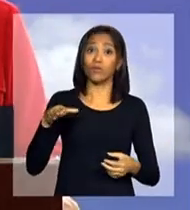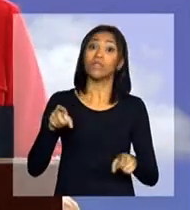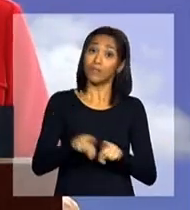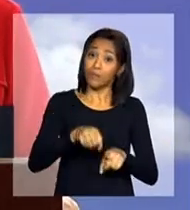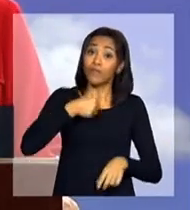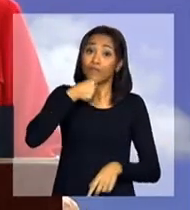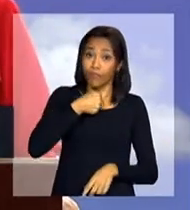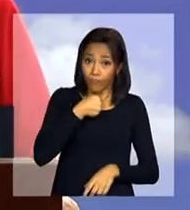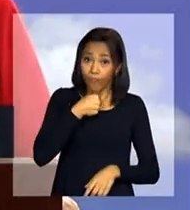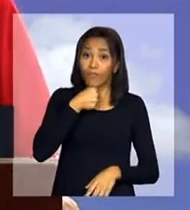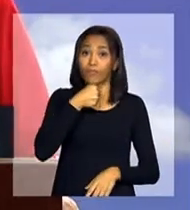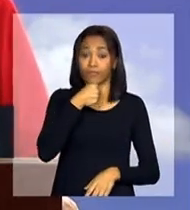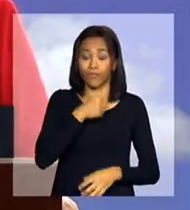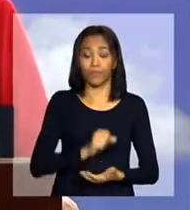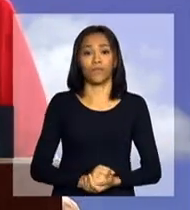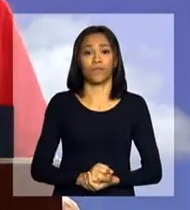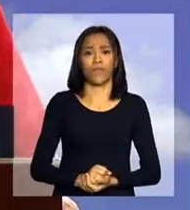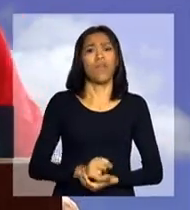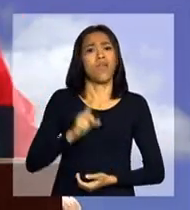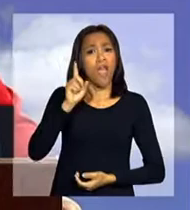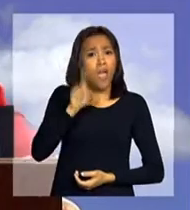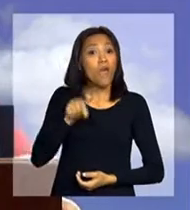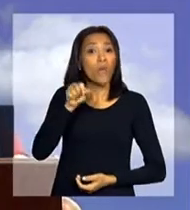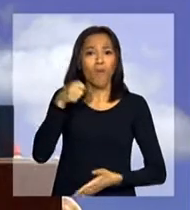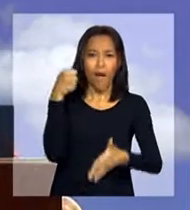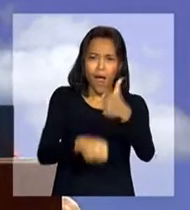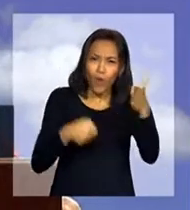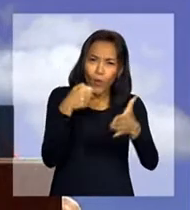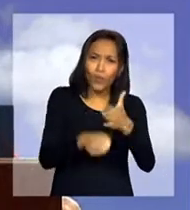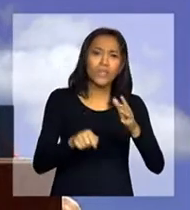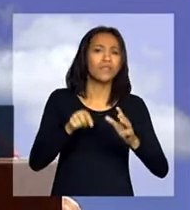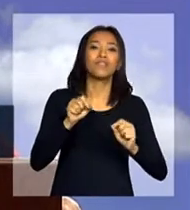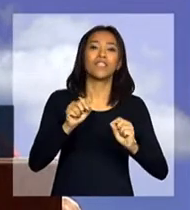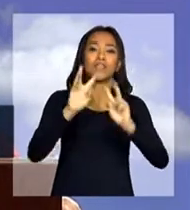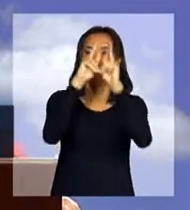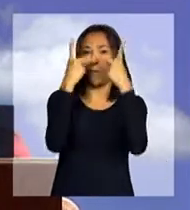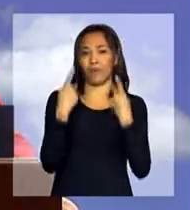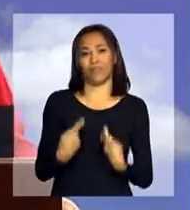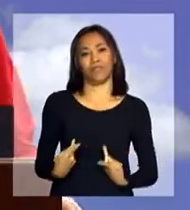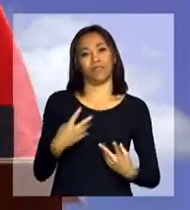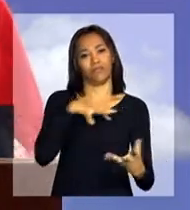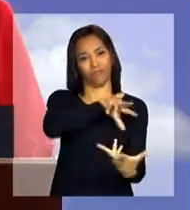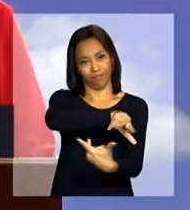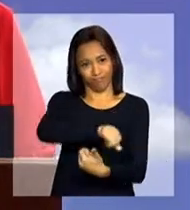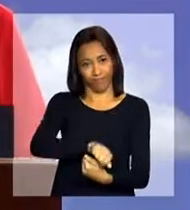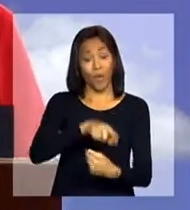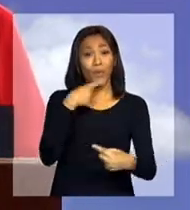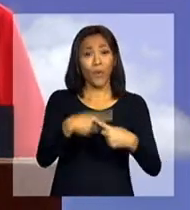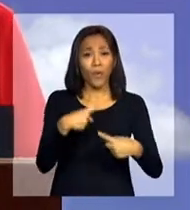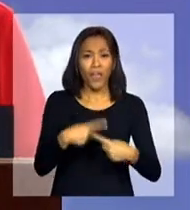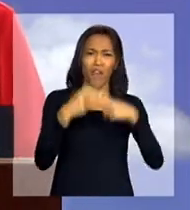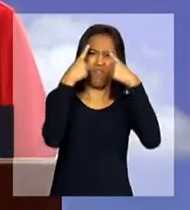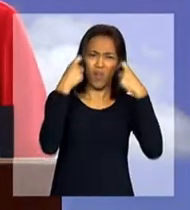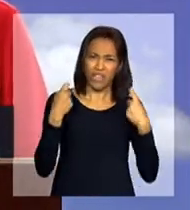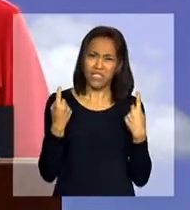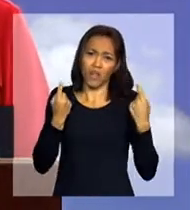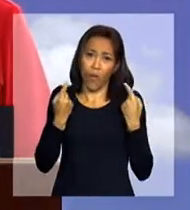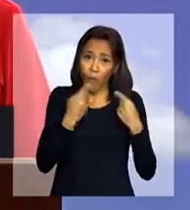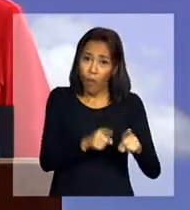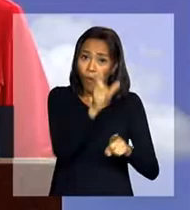idosos e é uma luta também da humanidade. Porque a violência contra a mulher,